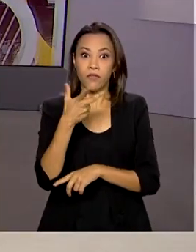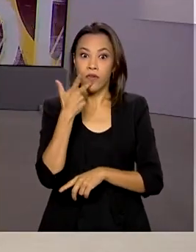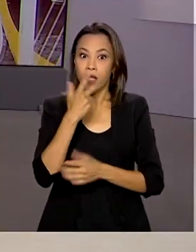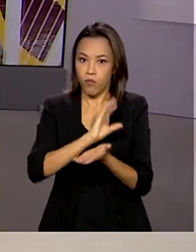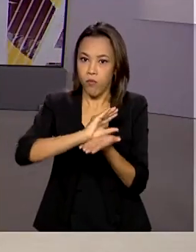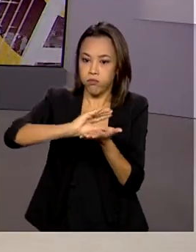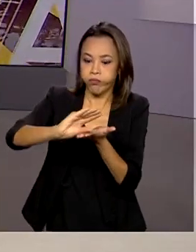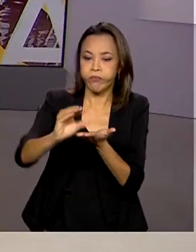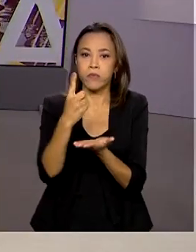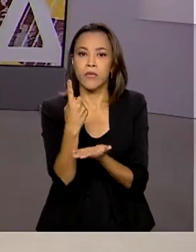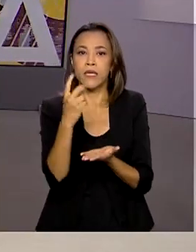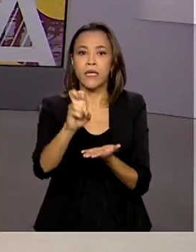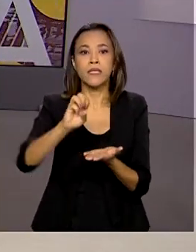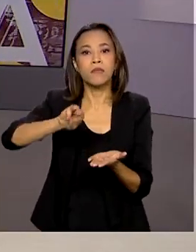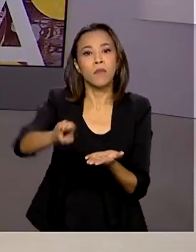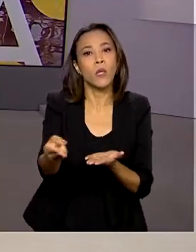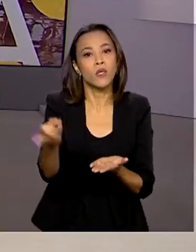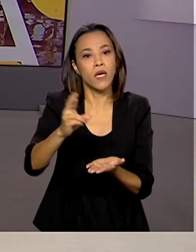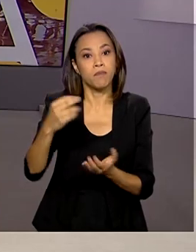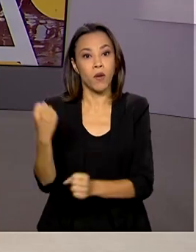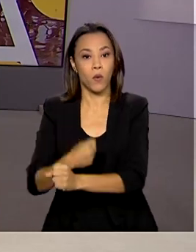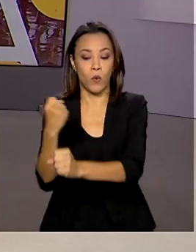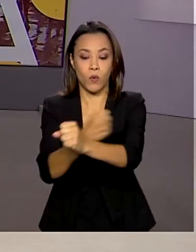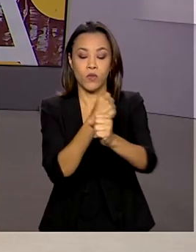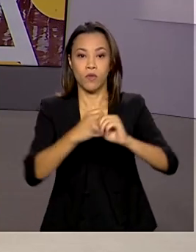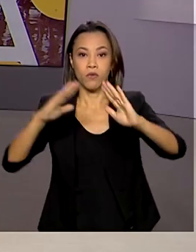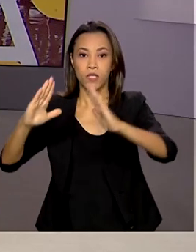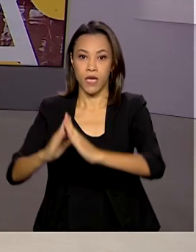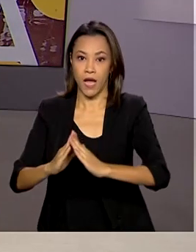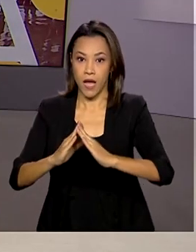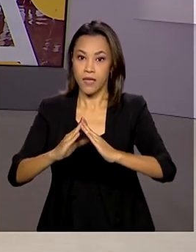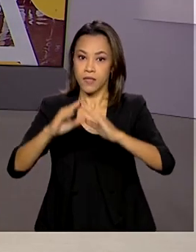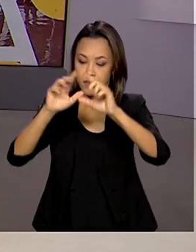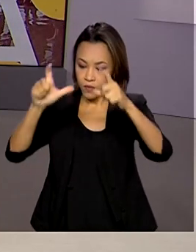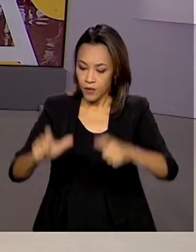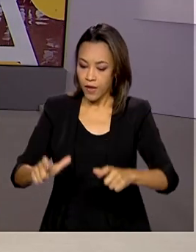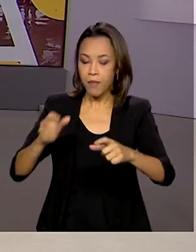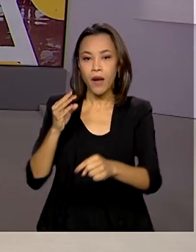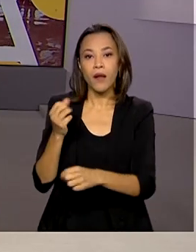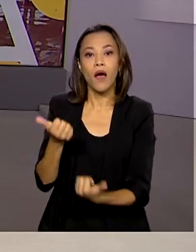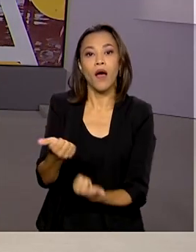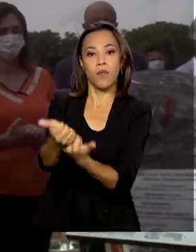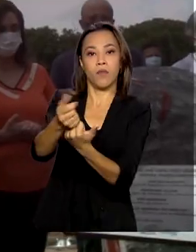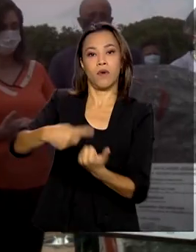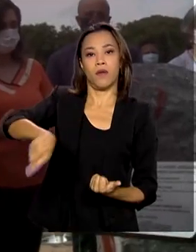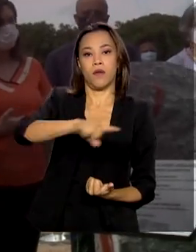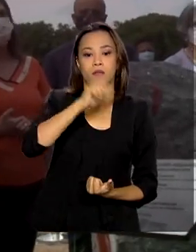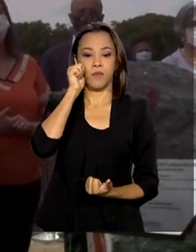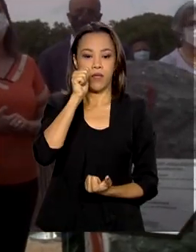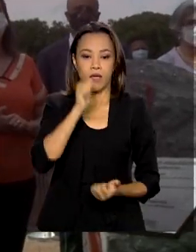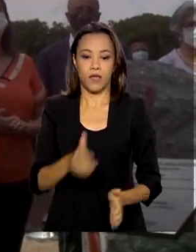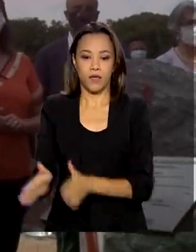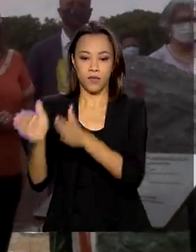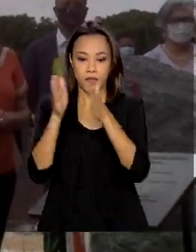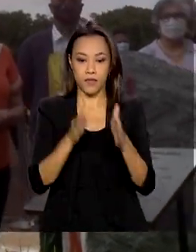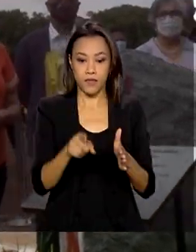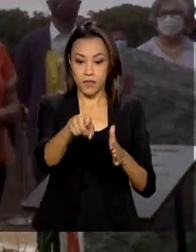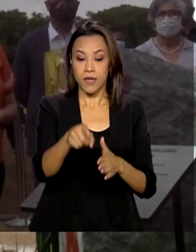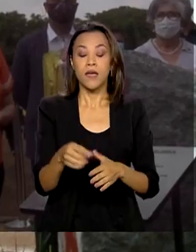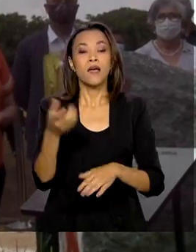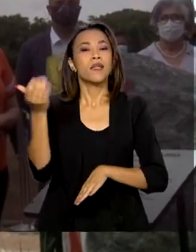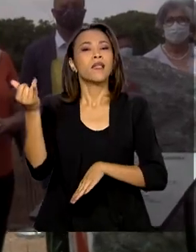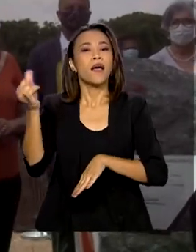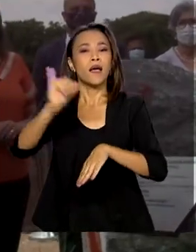milhões de reais para a construção de espaços de atendimento e apoio às mulheres. Em Goiânia, a